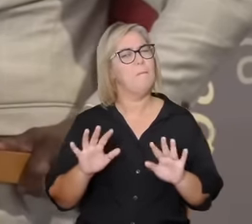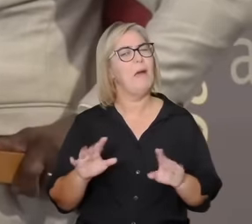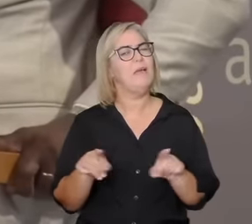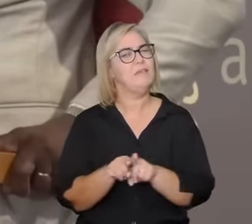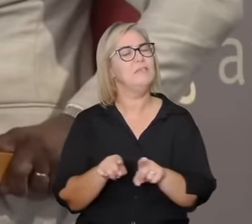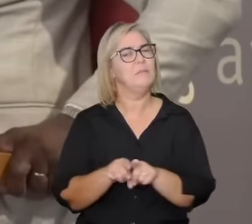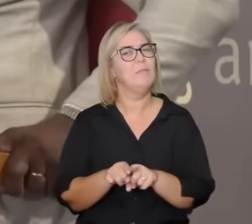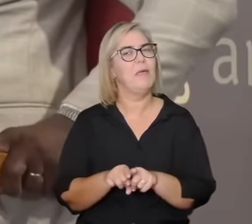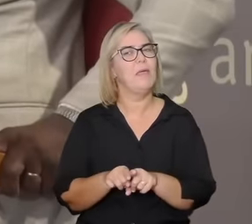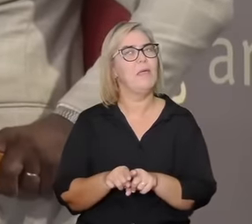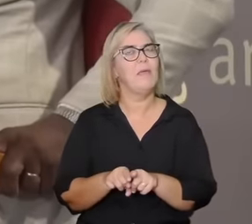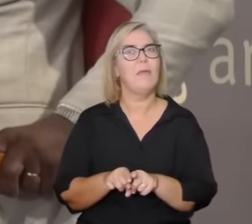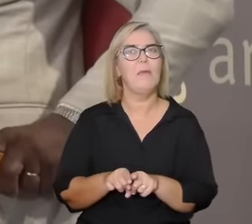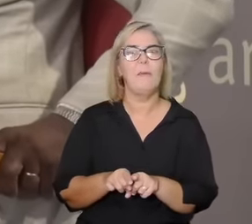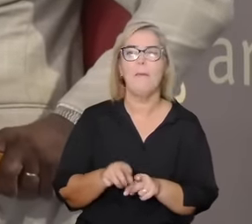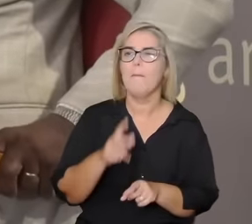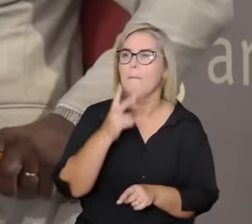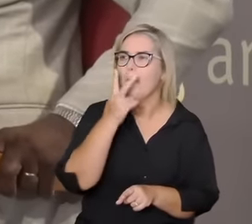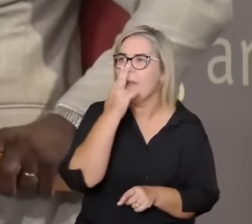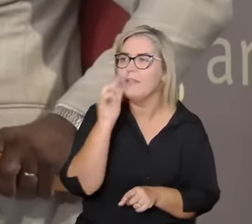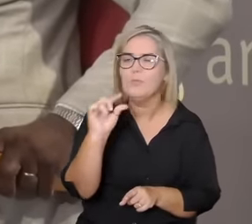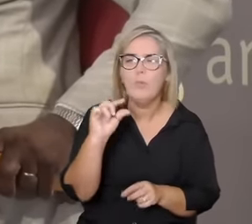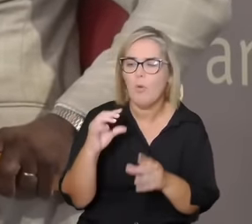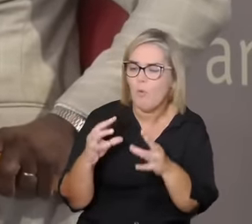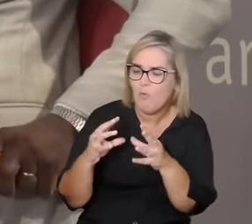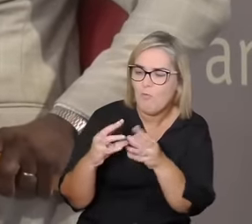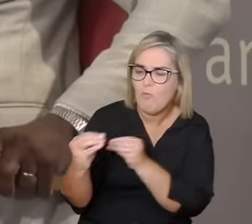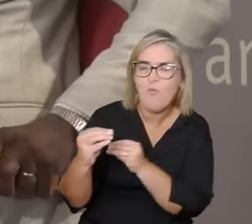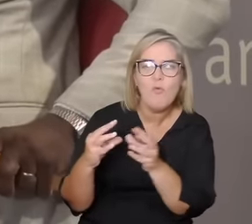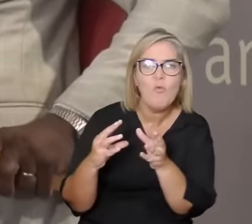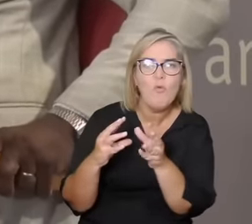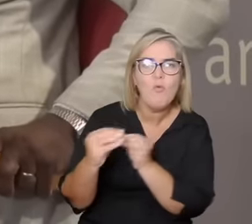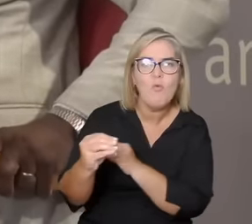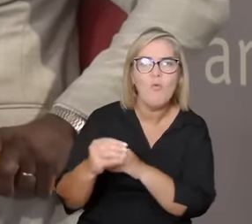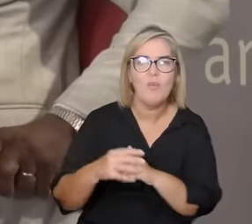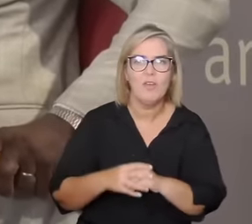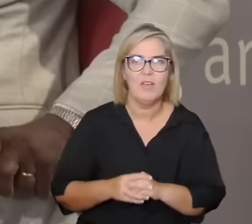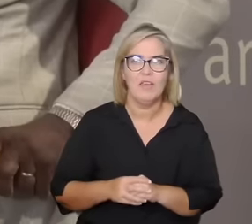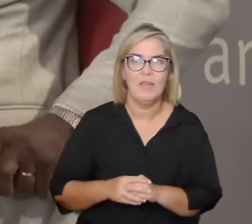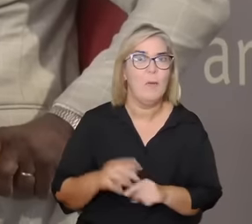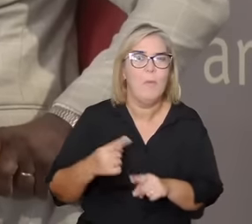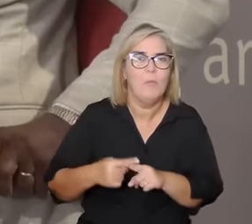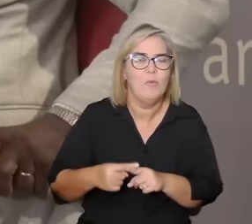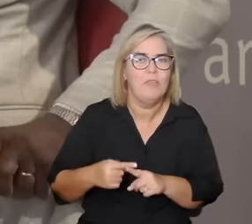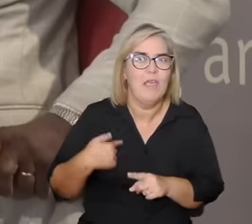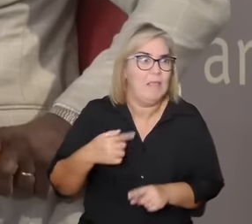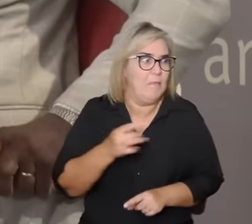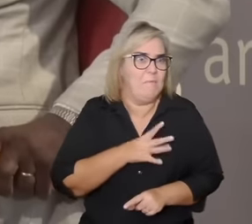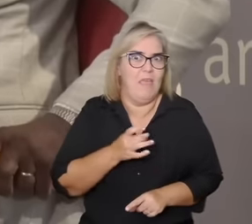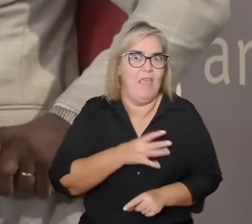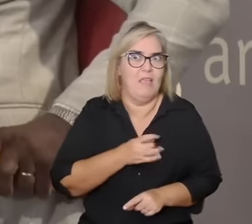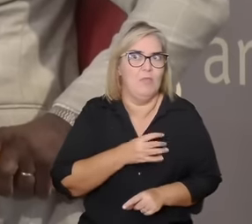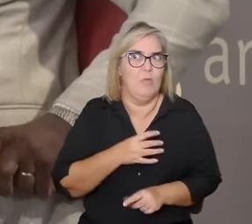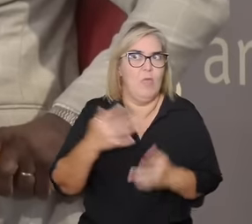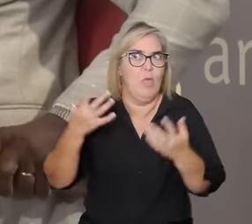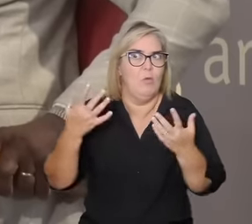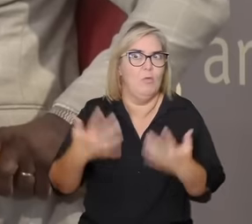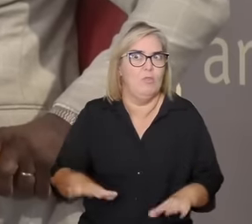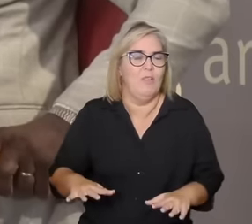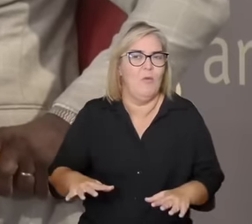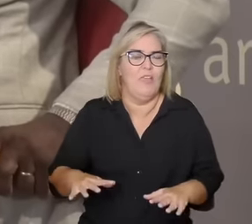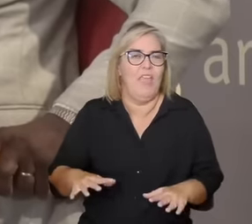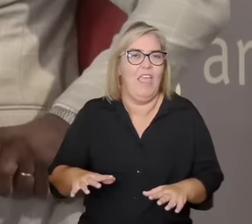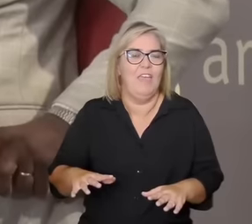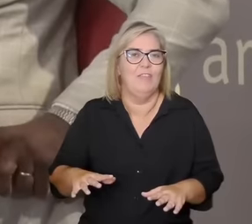esses casos tem algo da ordem de fugir a gente não quer mergulhar nem no encontro não é que todo